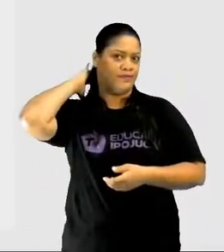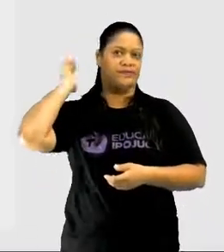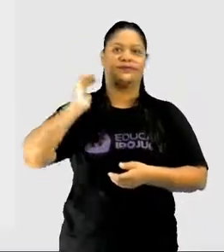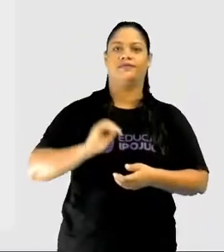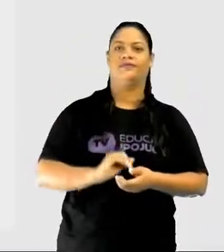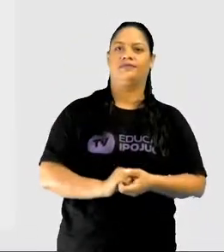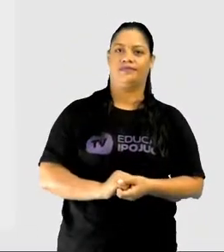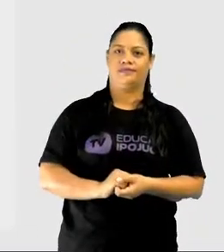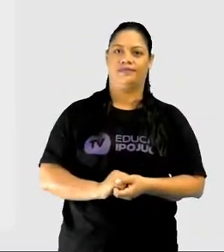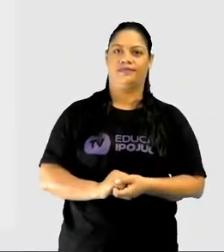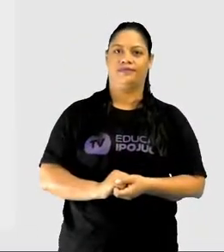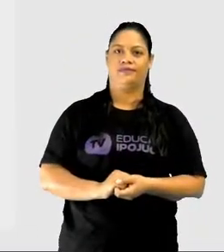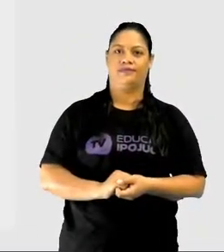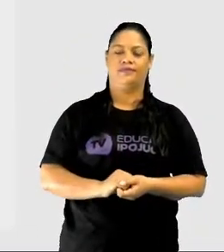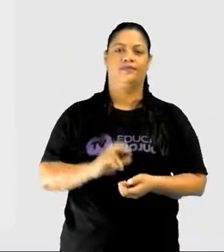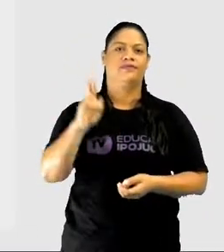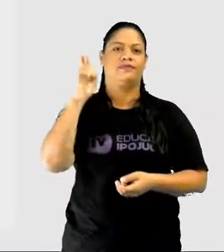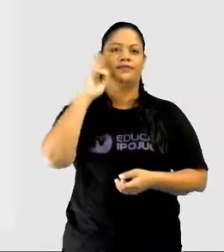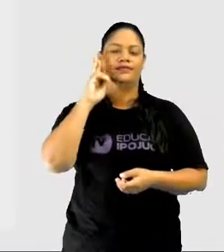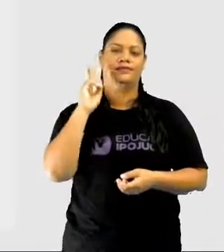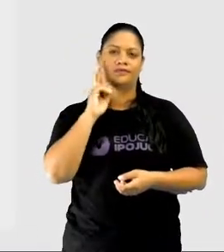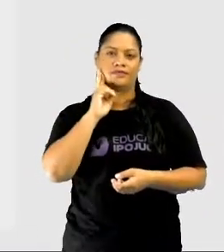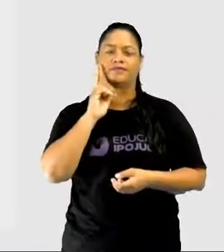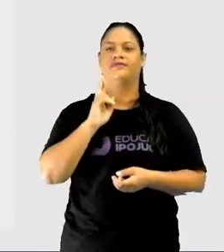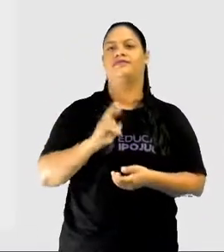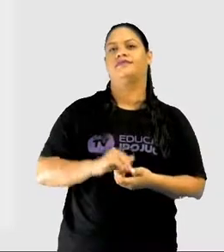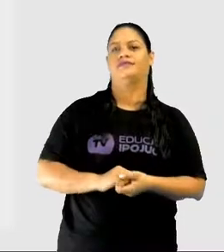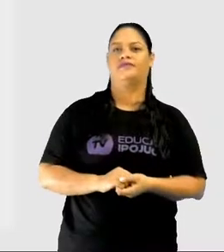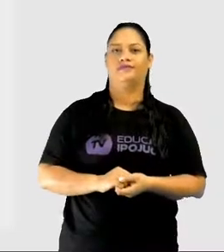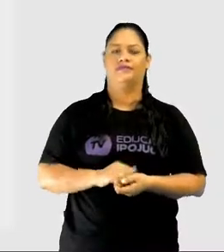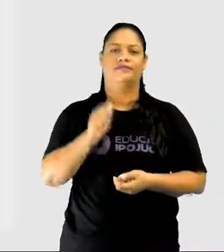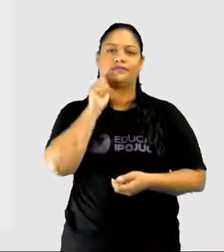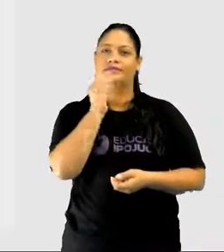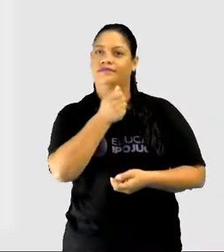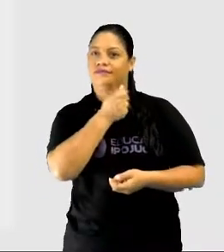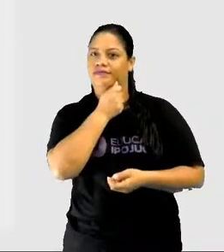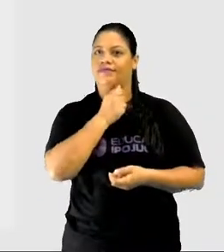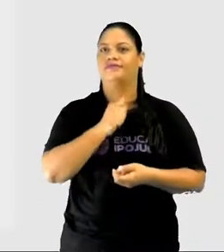Roraima, Amapá, Tocantins,